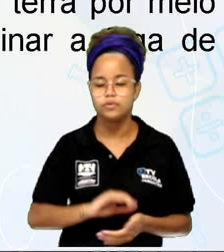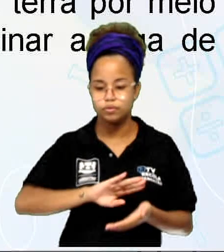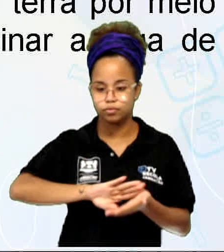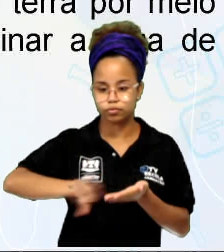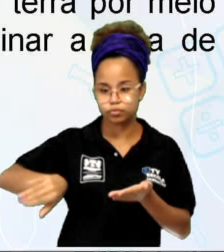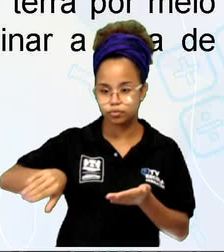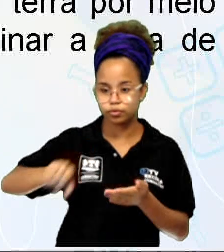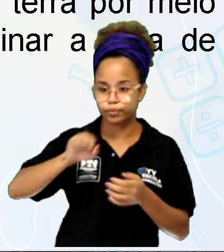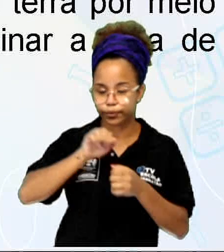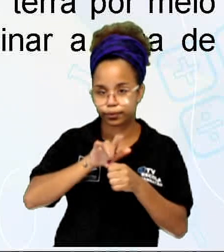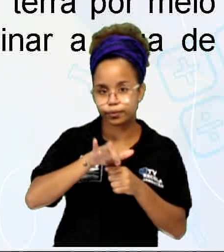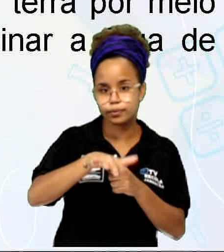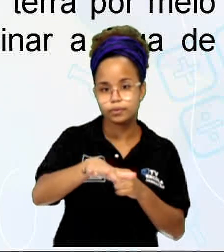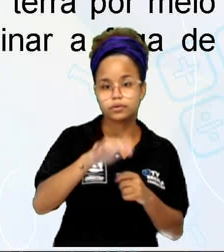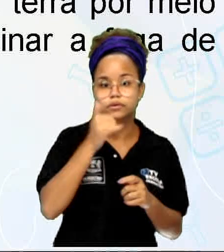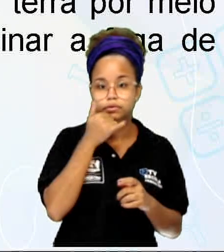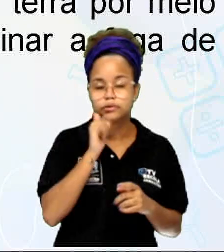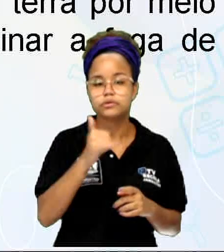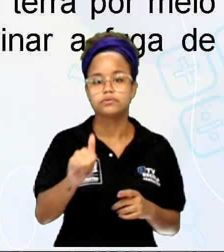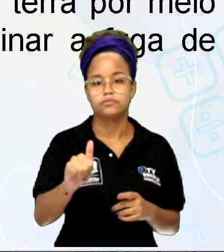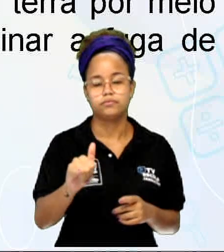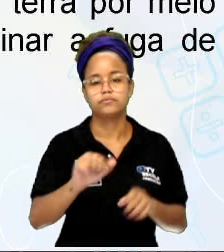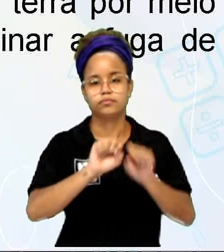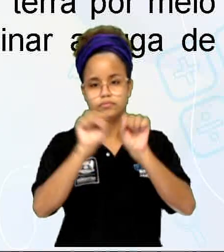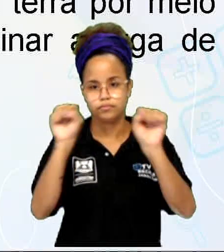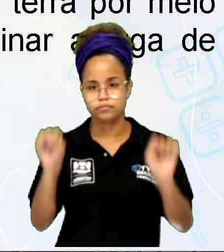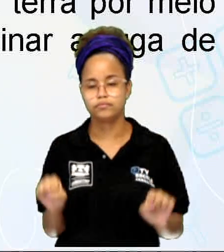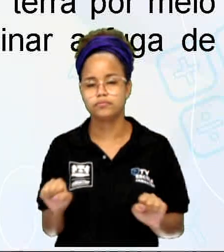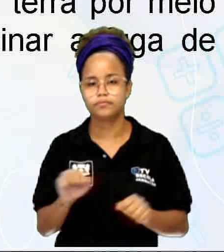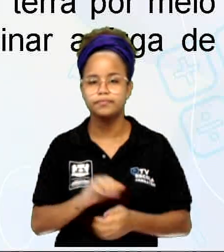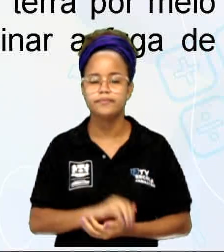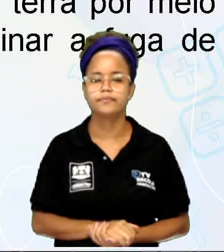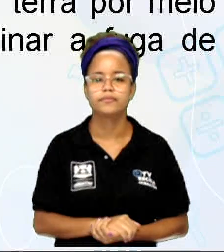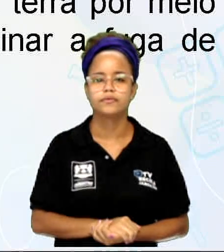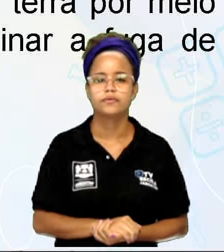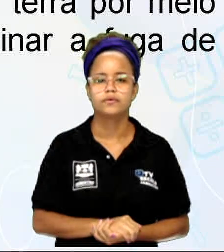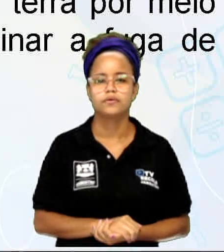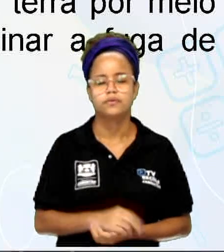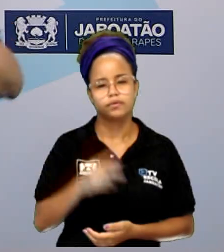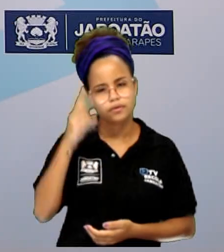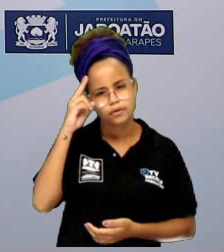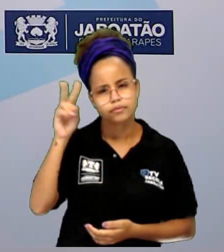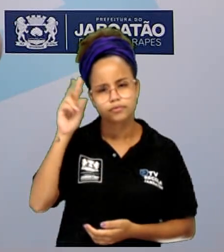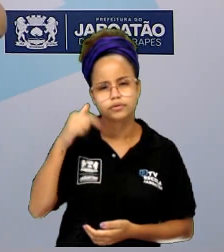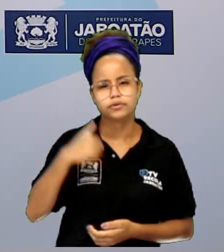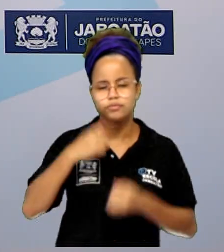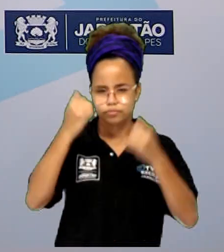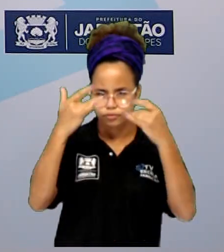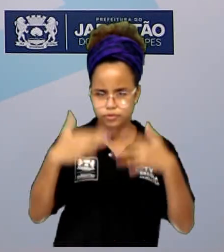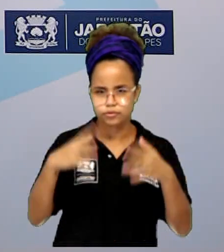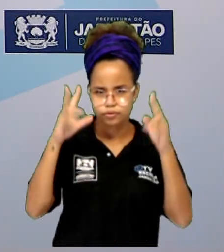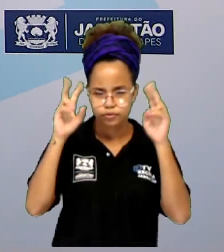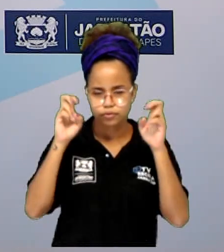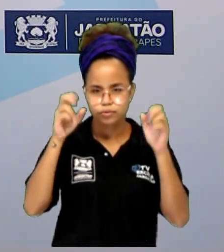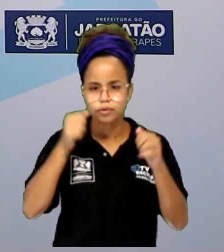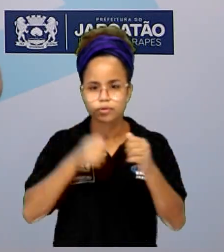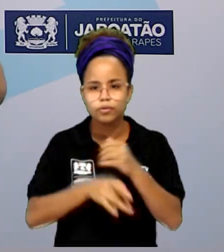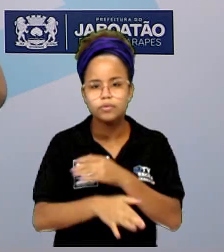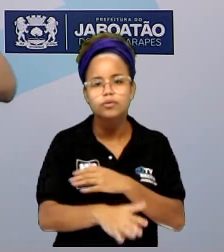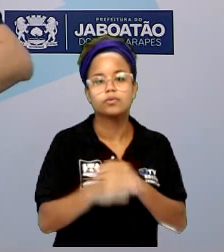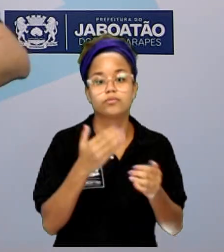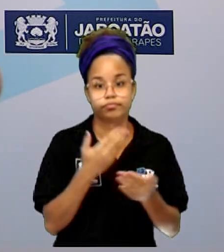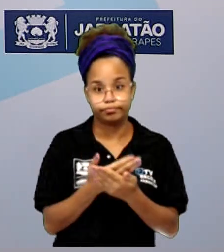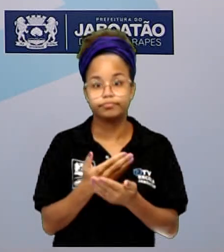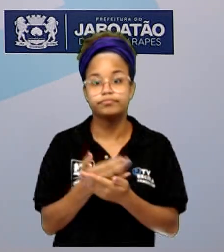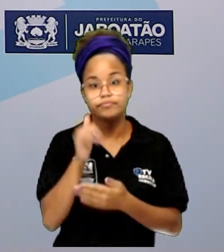fuga de energia do sistema. Lembra que eu falei em outra aula sobre o que era fuga de eletricidade, né?